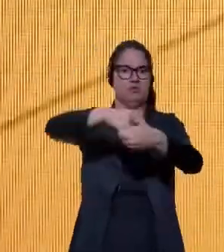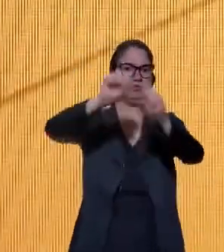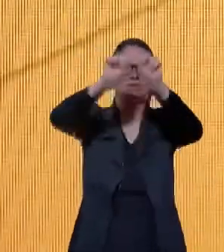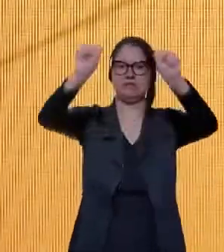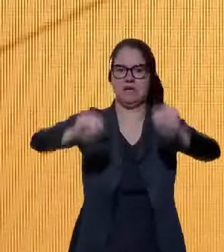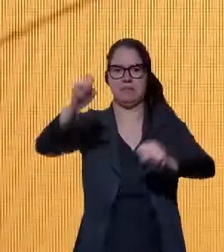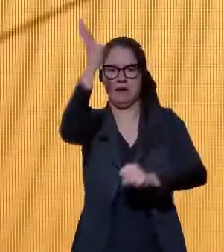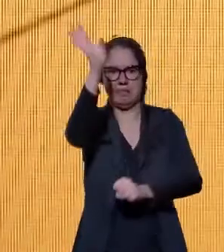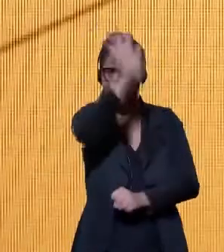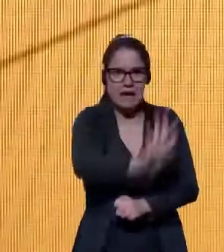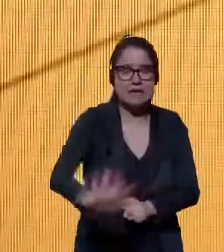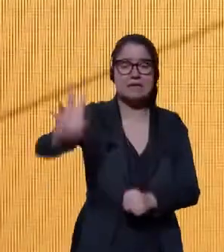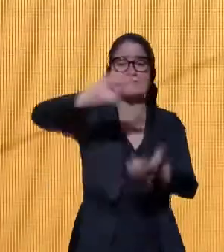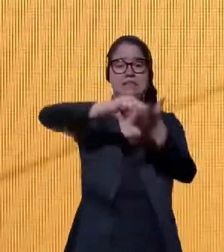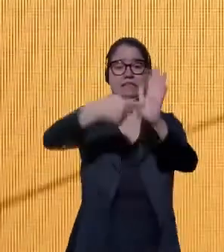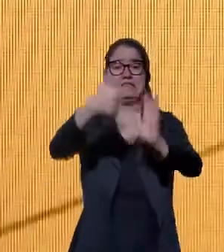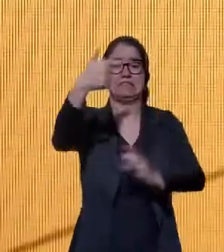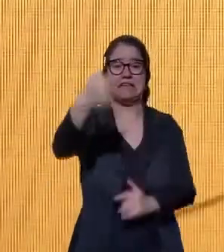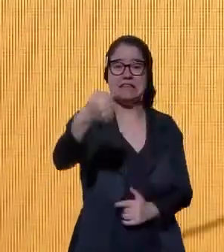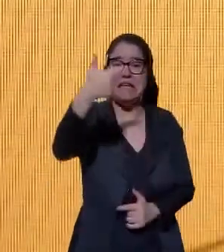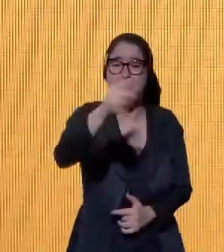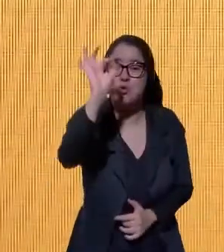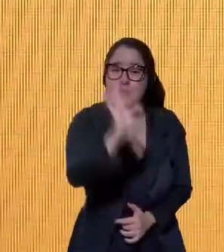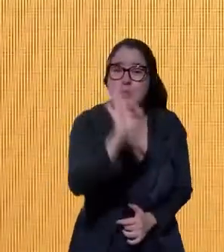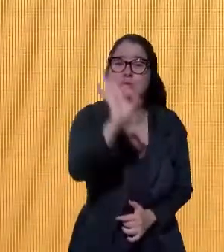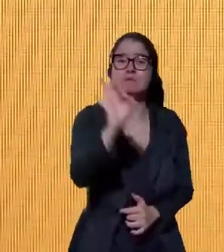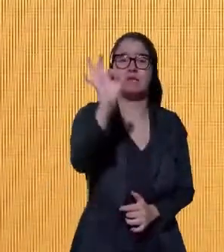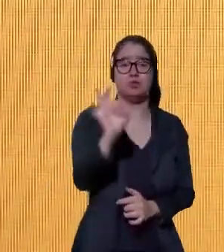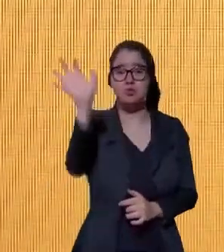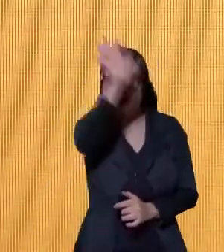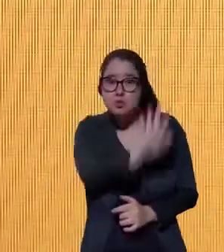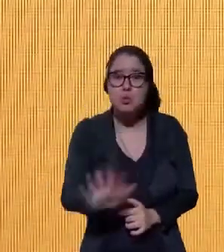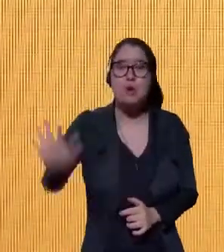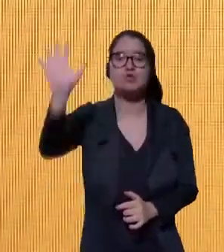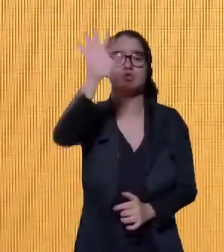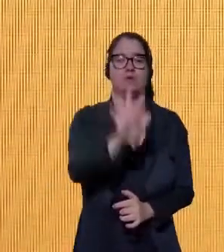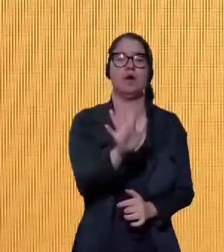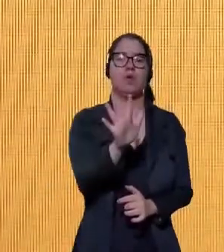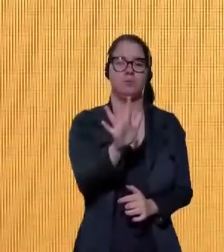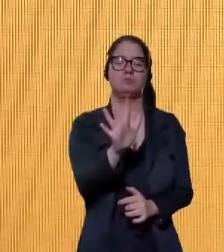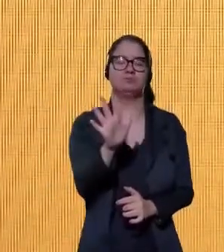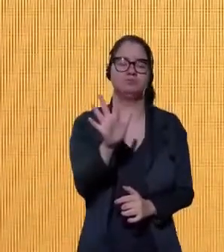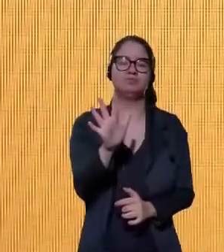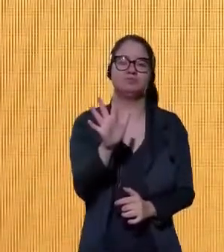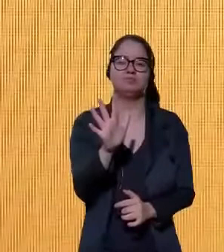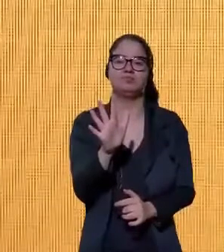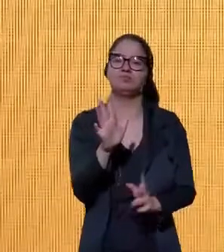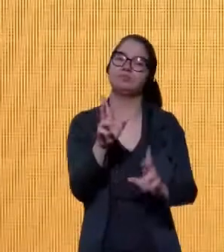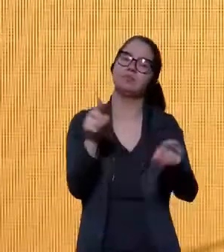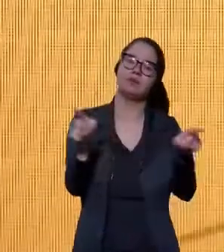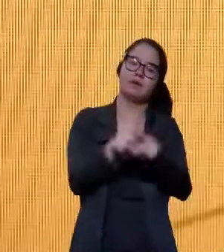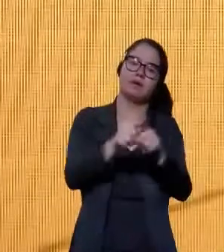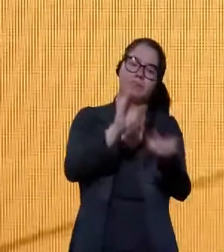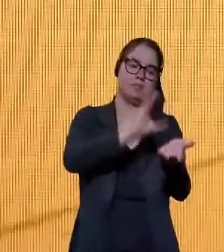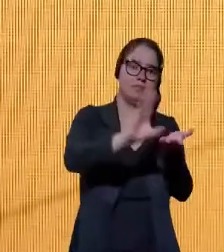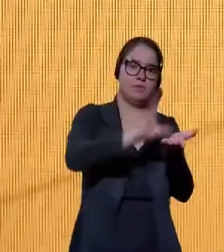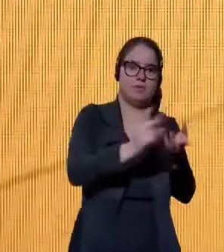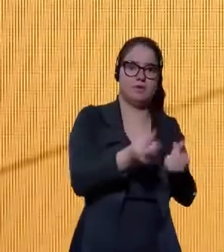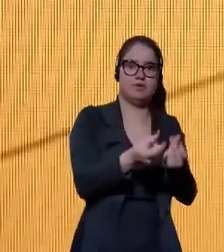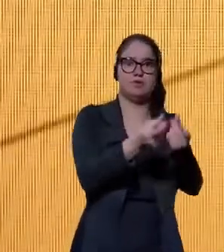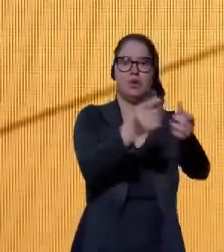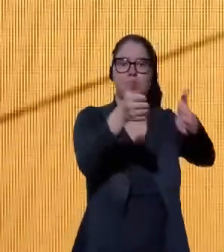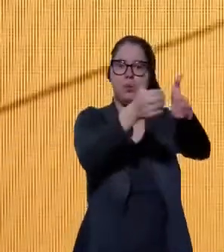representando 72% do total nacional para a modalidade. E no financiamento de longo